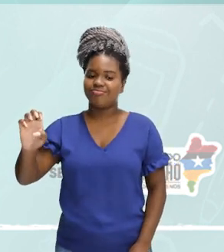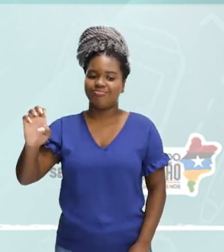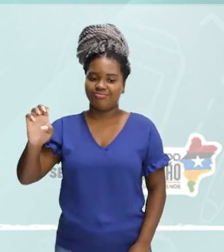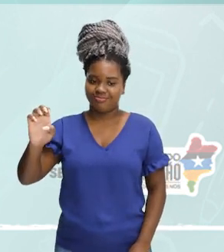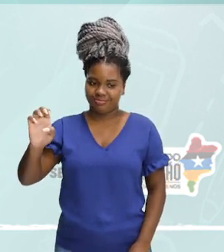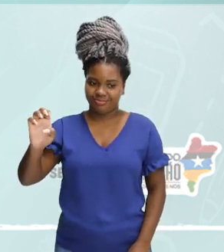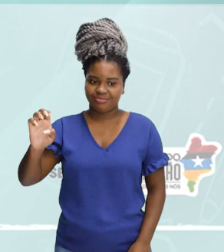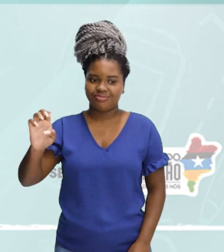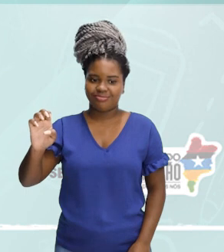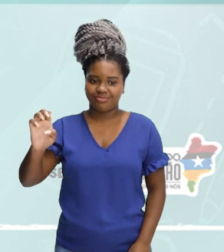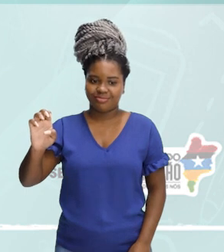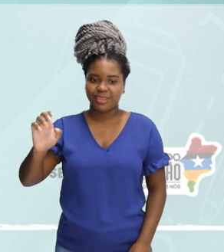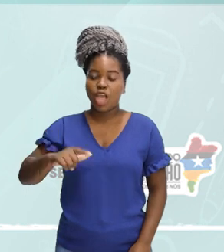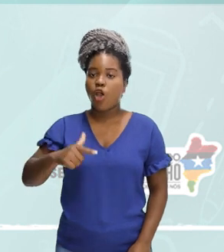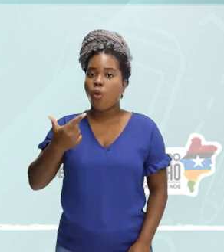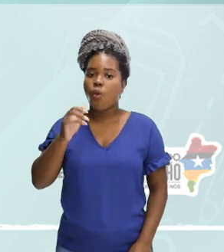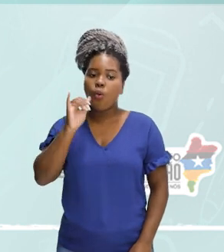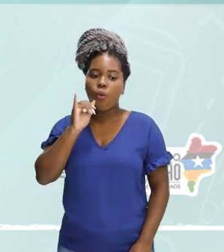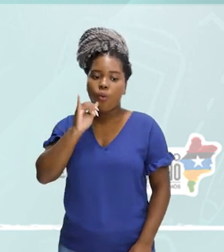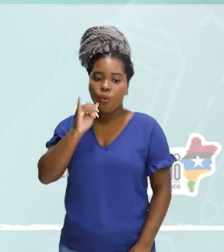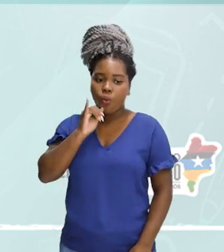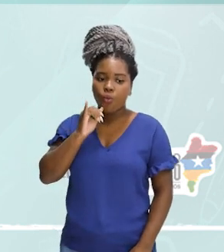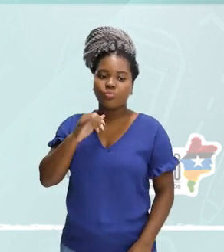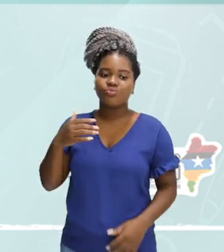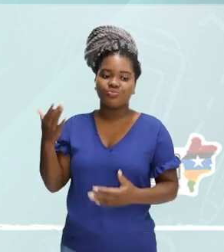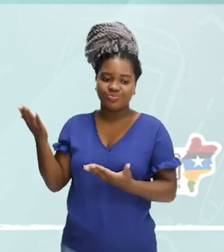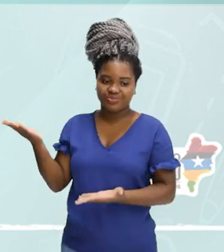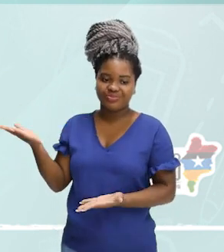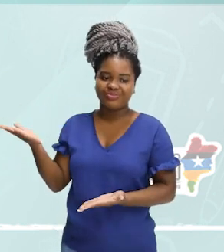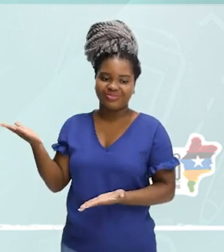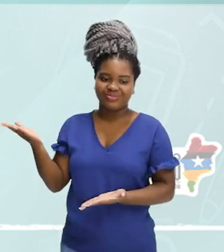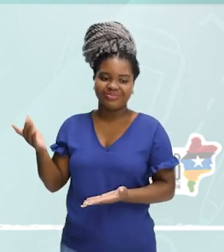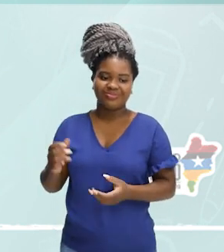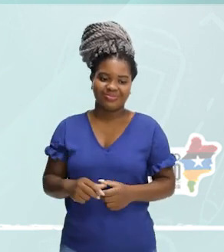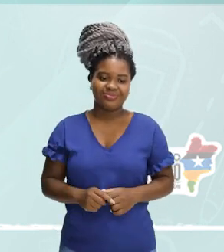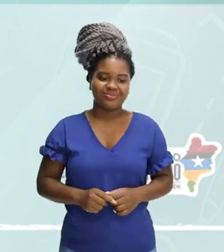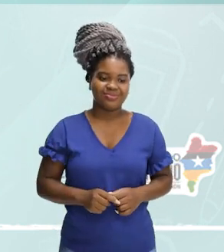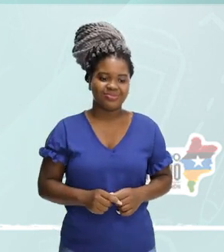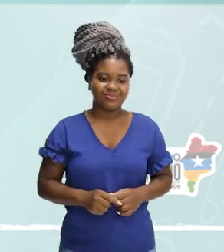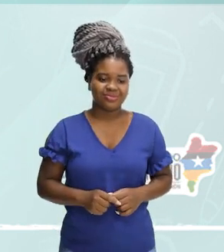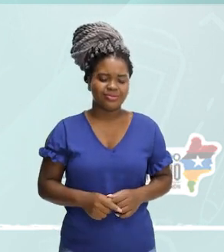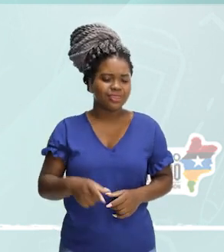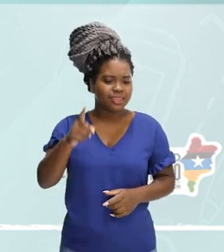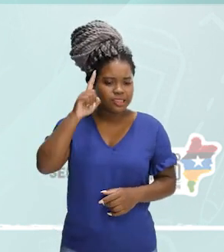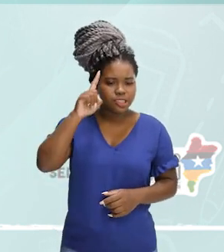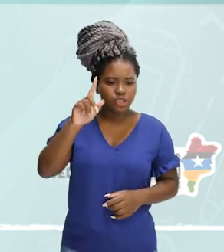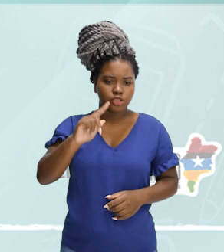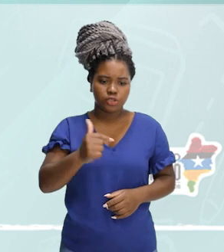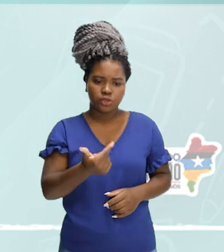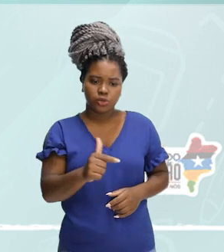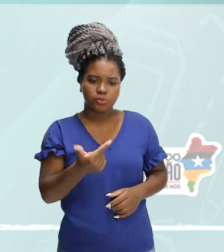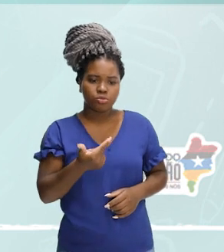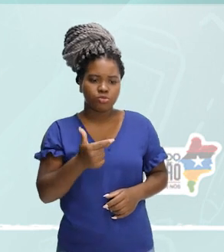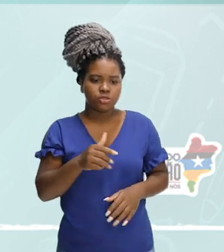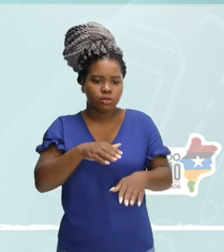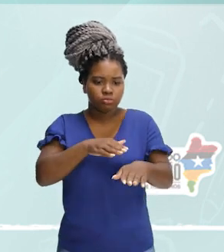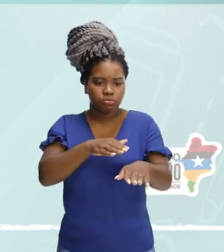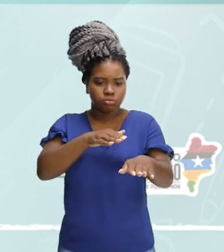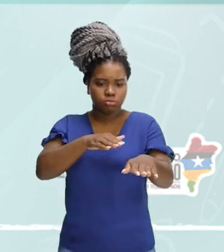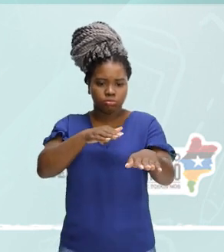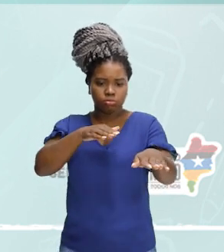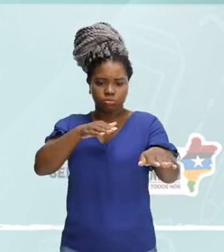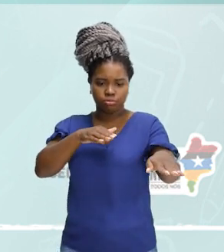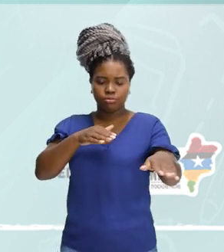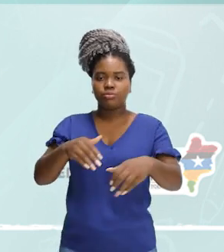aquel dia, não havia atasco na autopista. Então, naquele dia, não havia congestionamento na